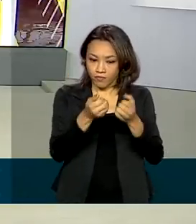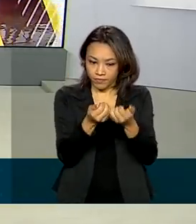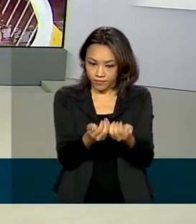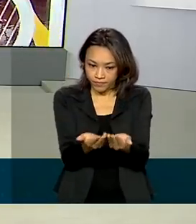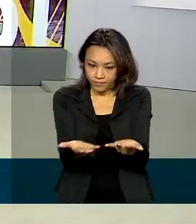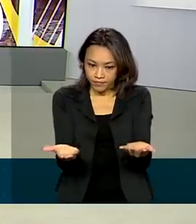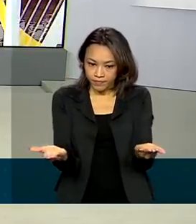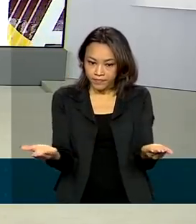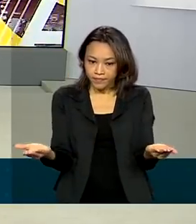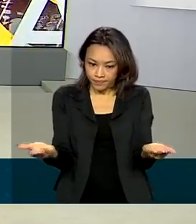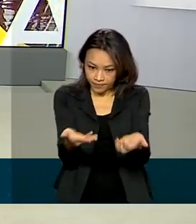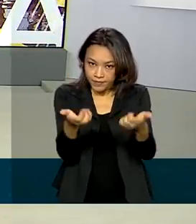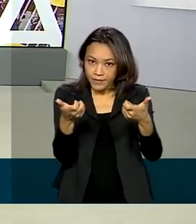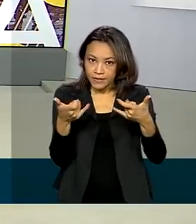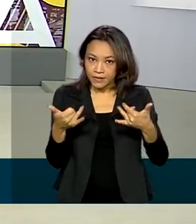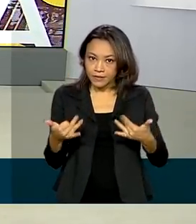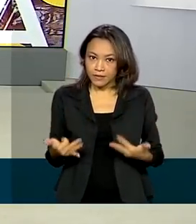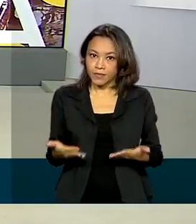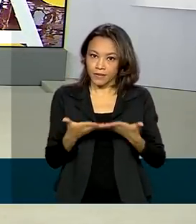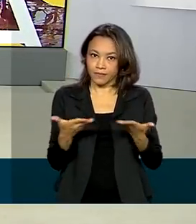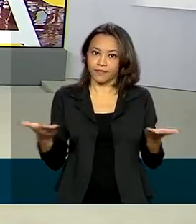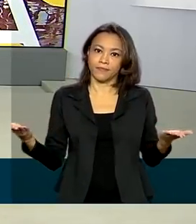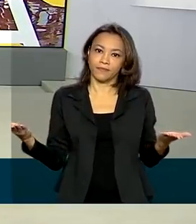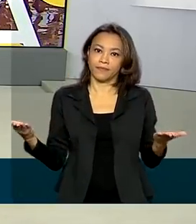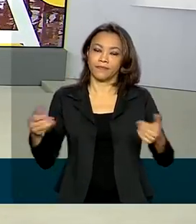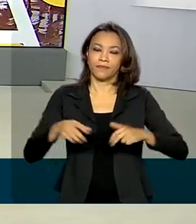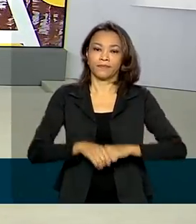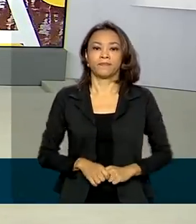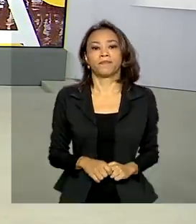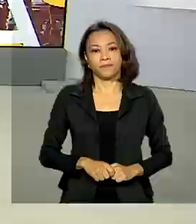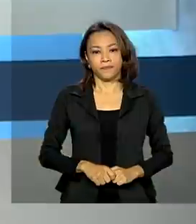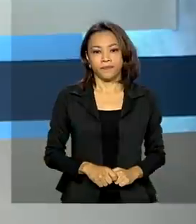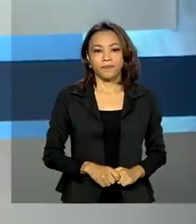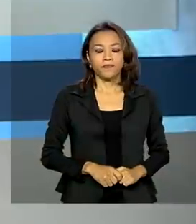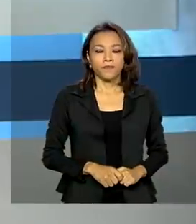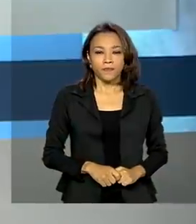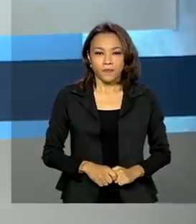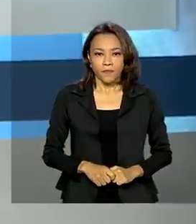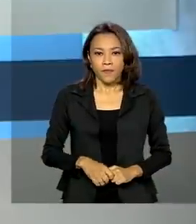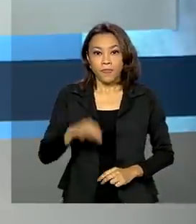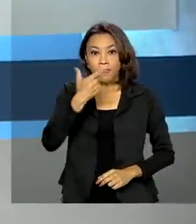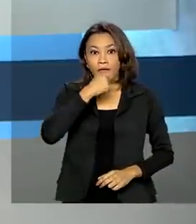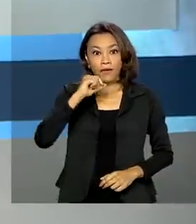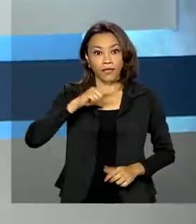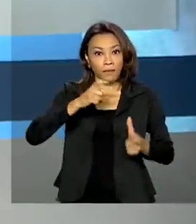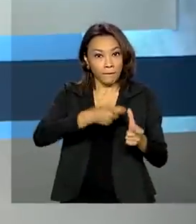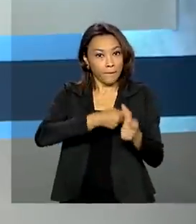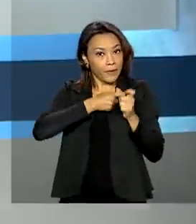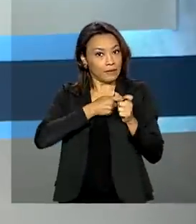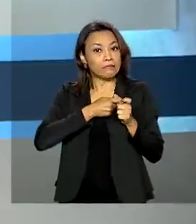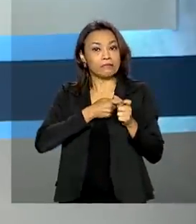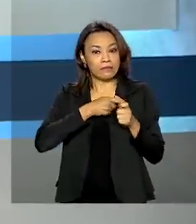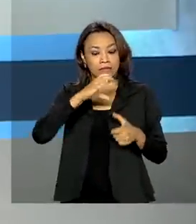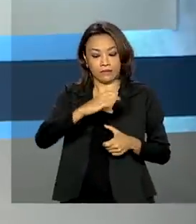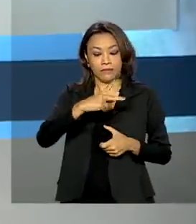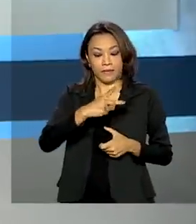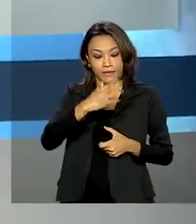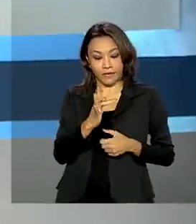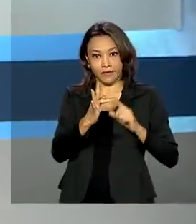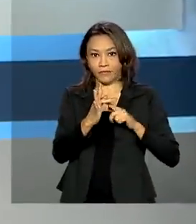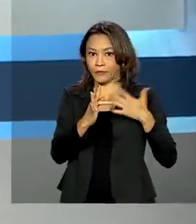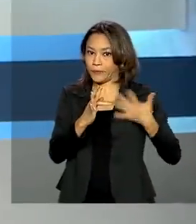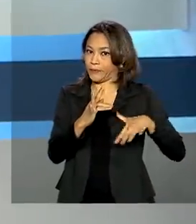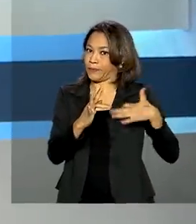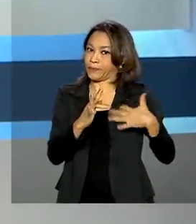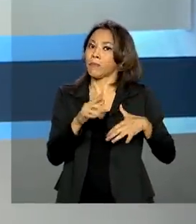.gov.br barra Receita Federal. Quem tem pendências no CPF e o cadastro de